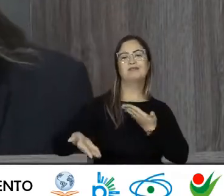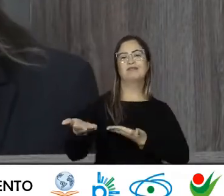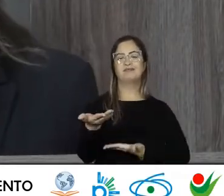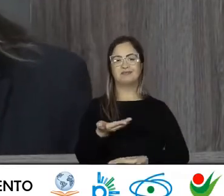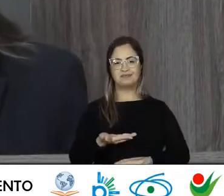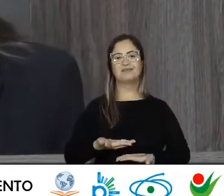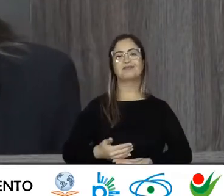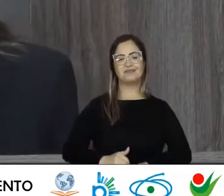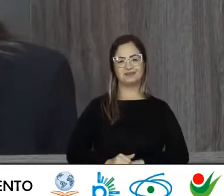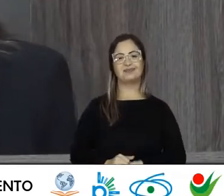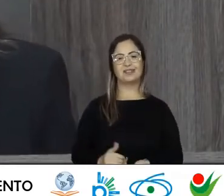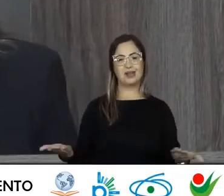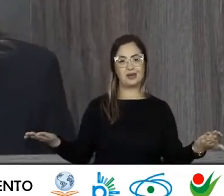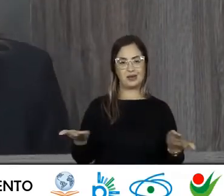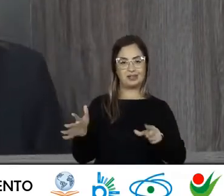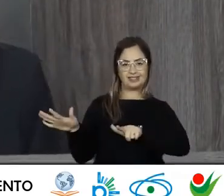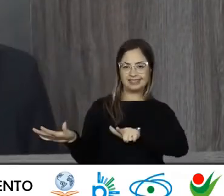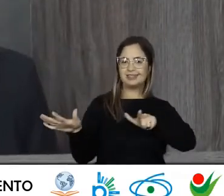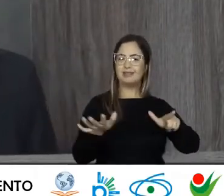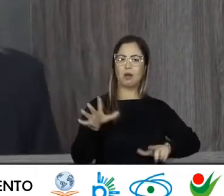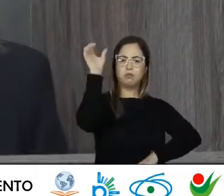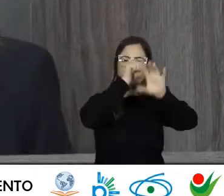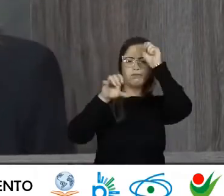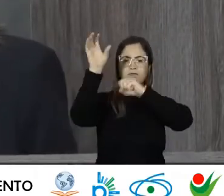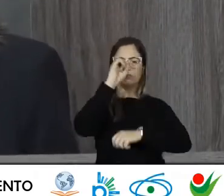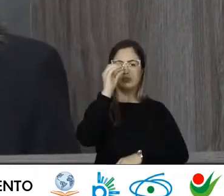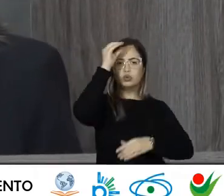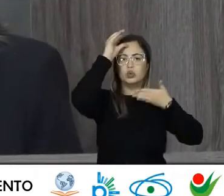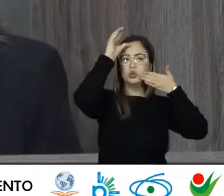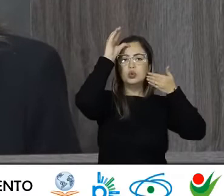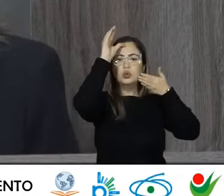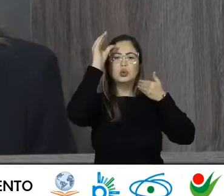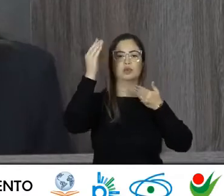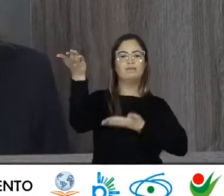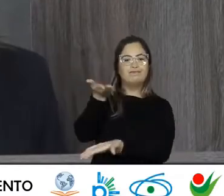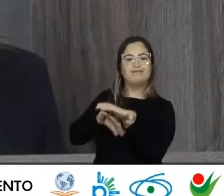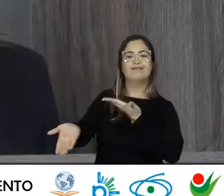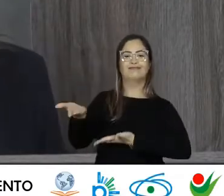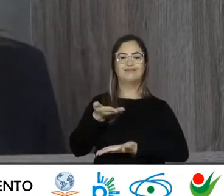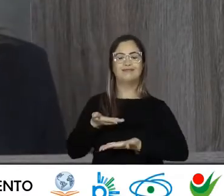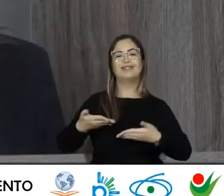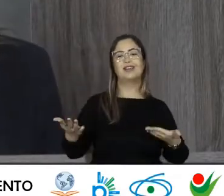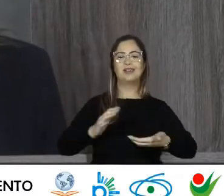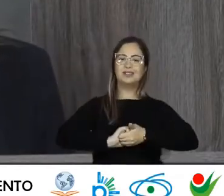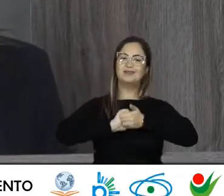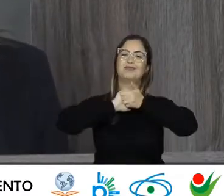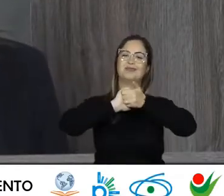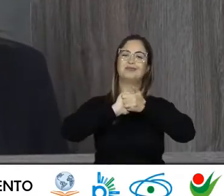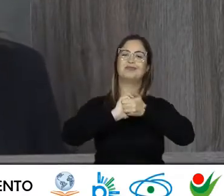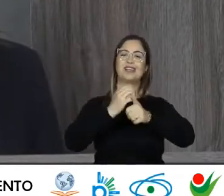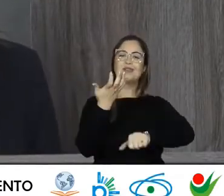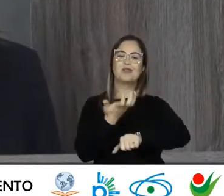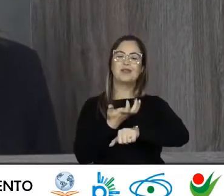semana De aprendizagens E de trocas Então Cumprimento Os